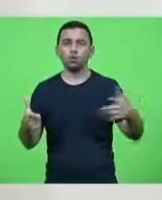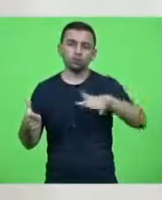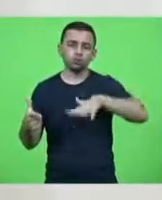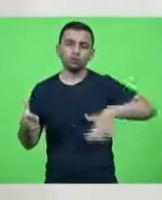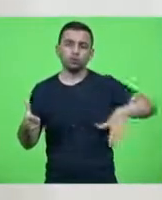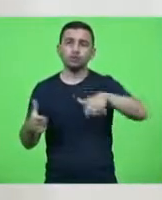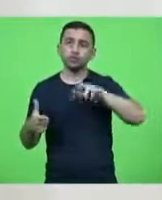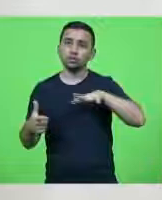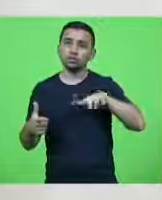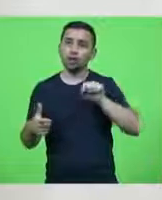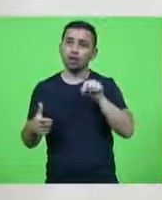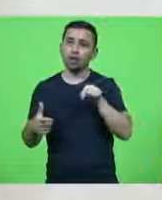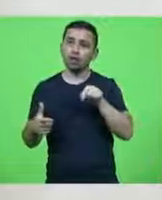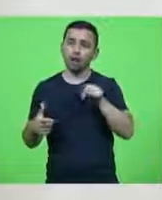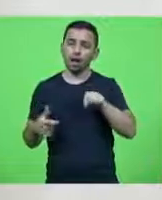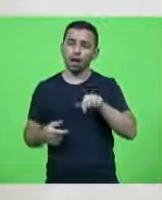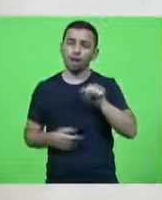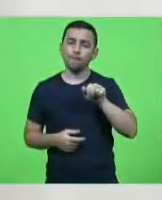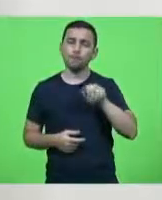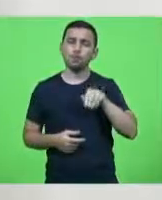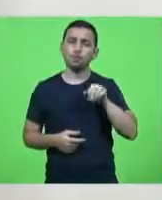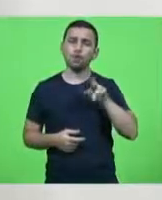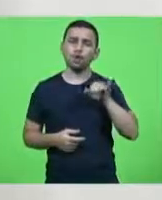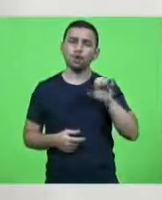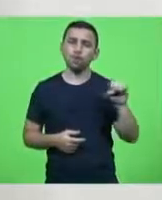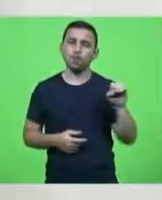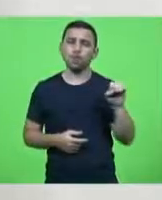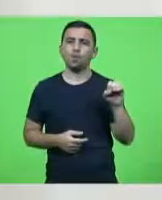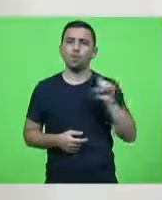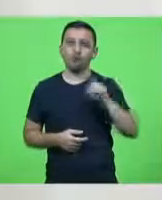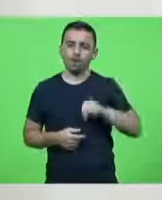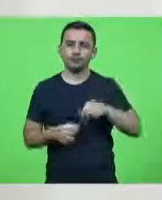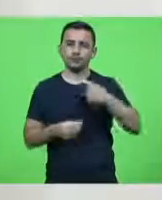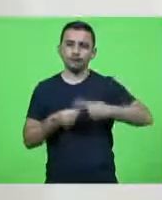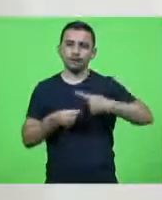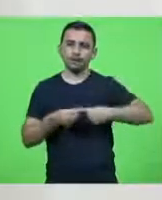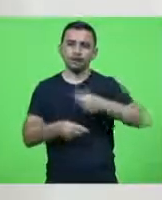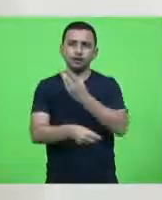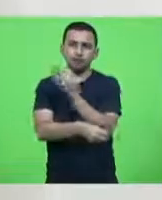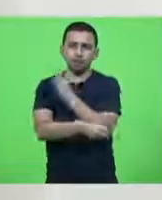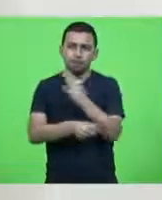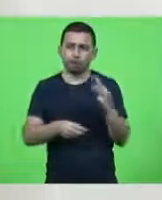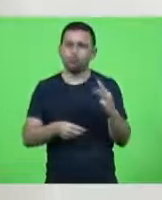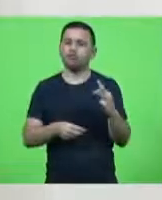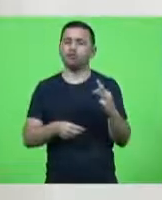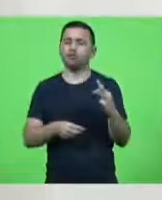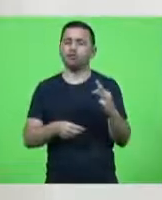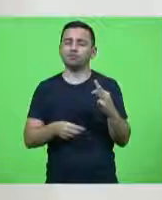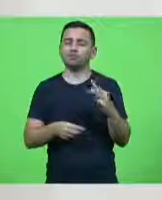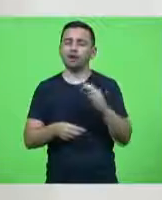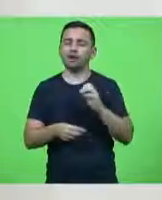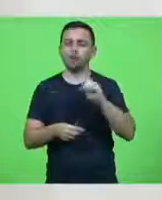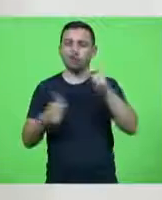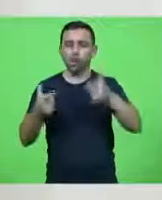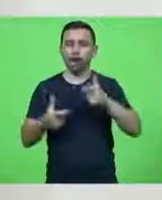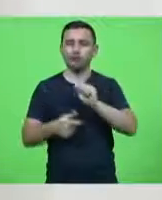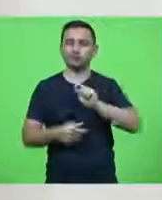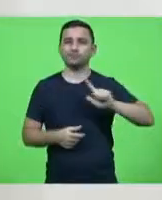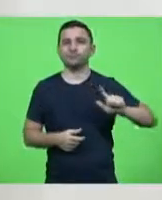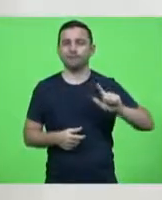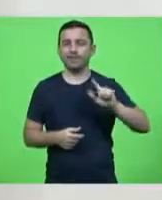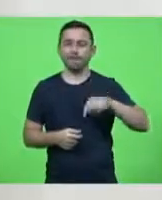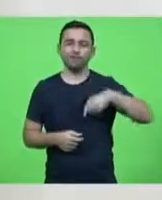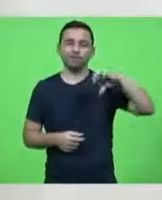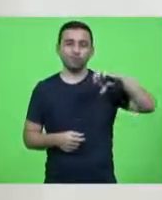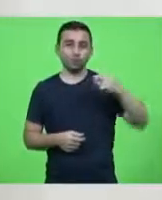região, da Amurel, cidade de Tubarão, cidade azul, entre 92 e 96.